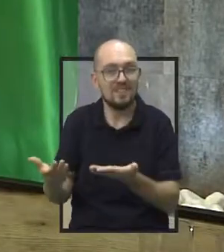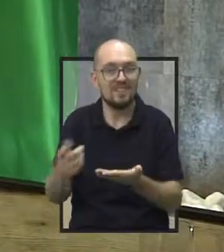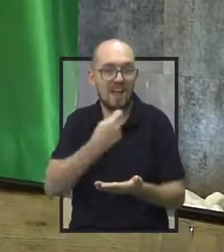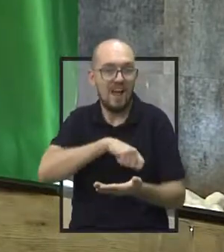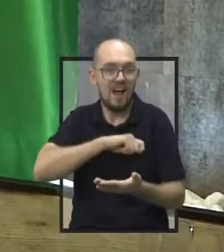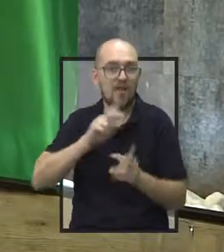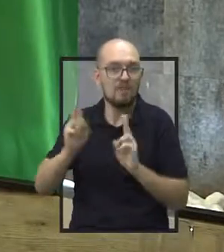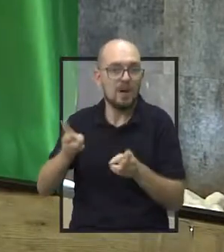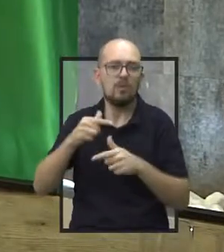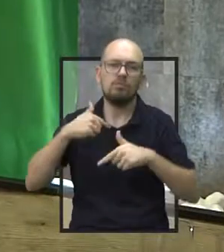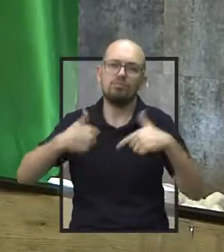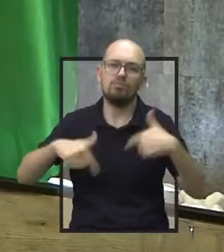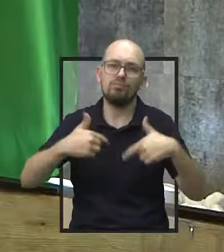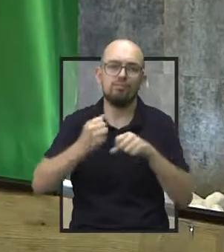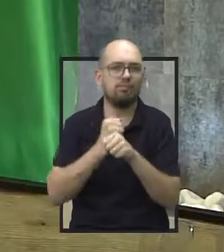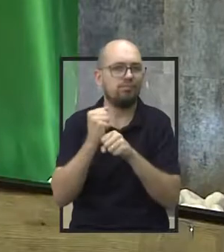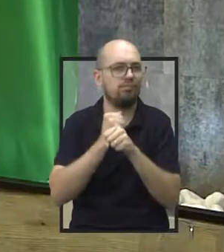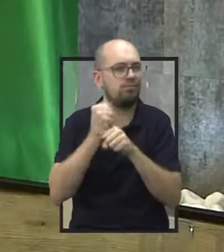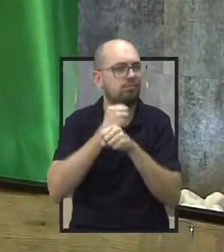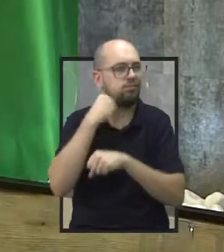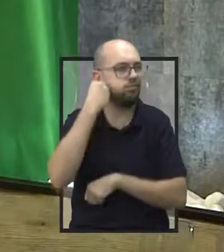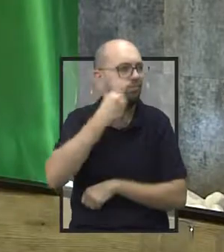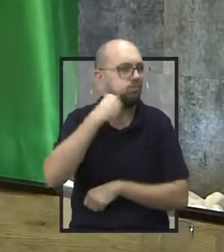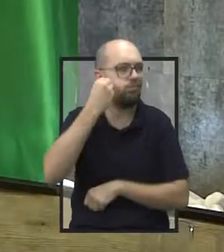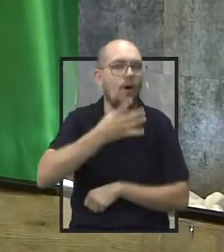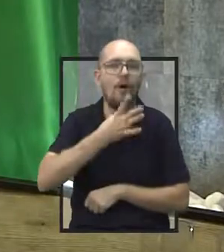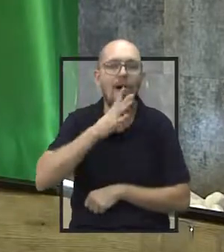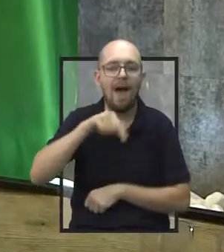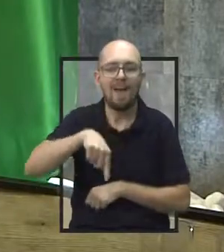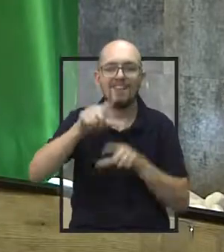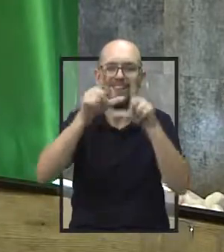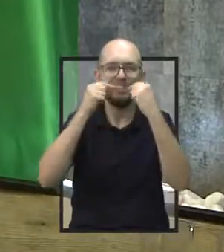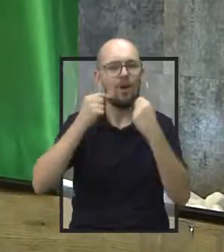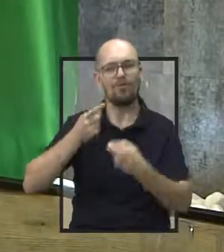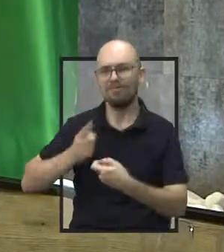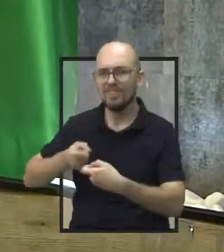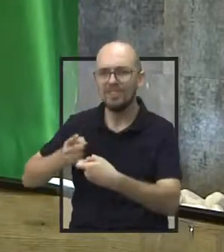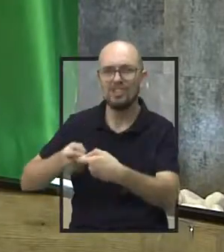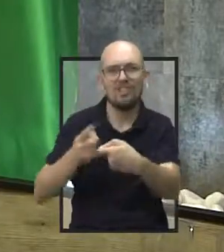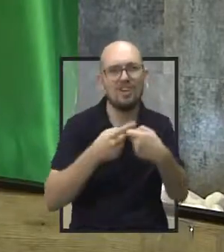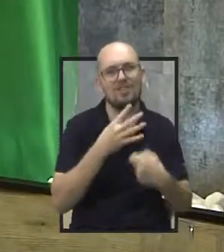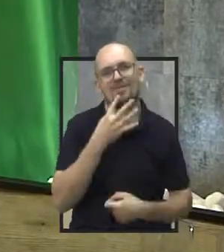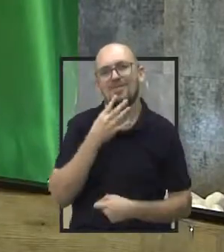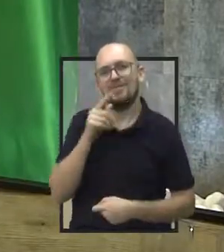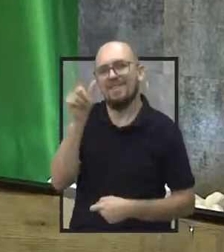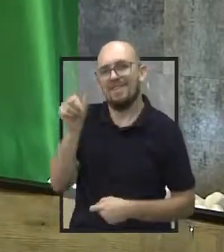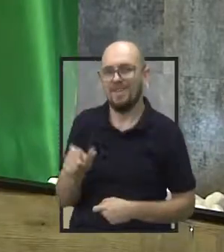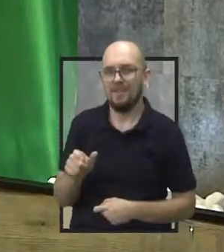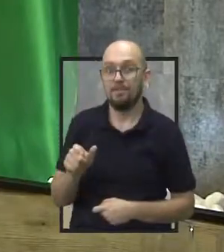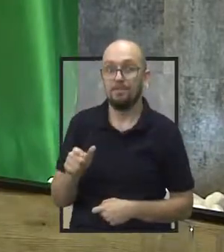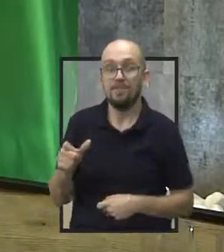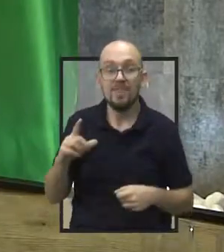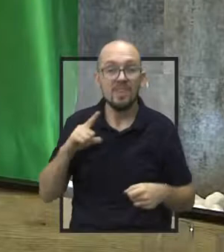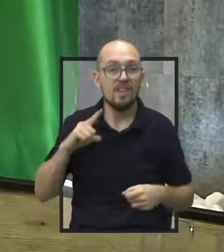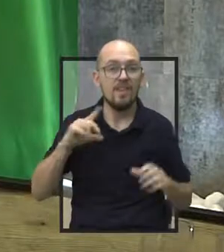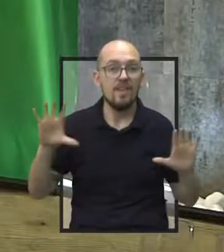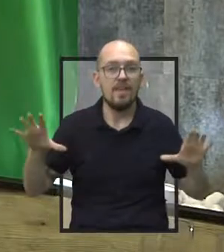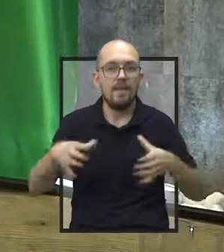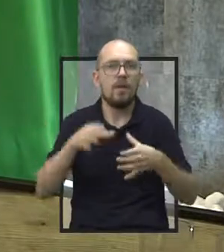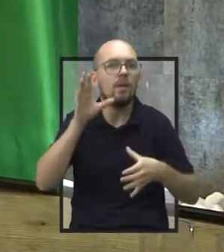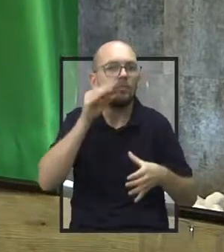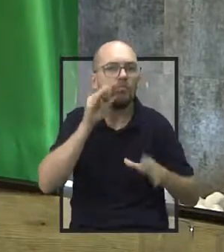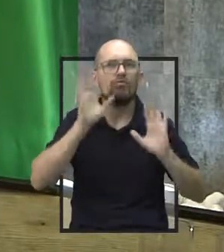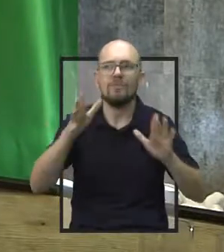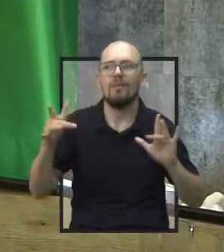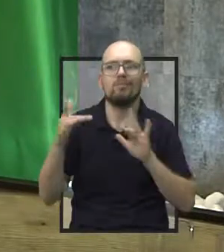trabalha como delegado em nossa cidade, conhece a nossa cidade e toda a nossa região. Então, a equipe que ele tem nas mãos é uma